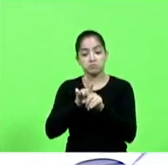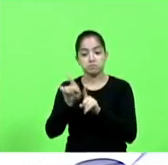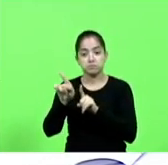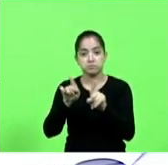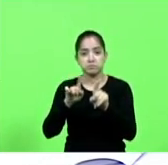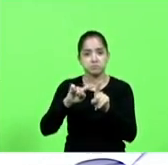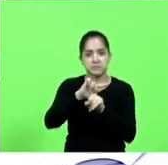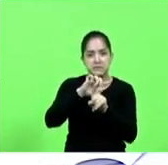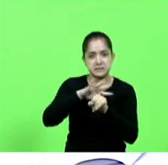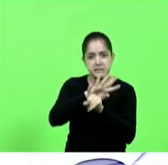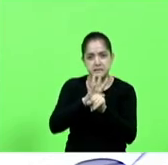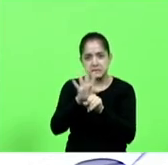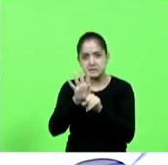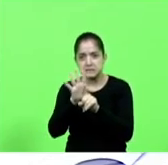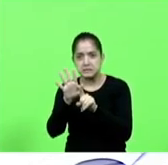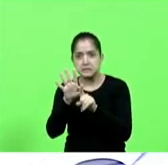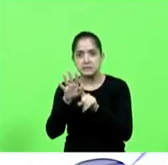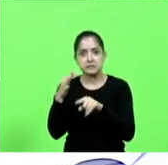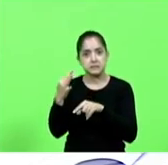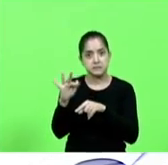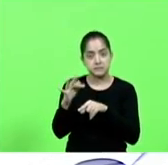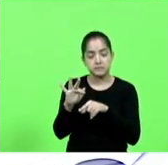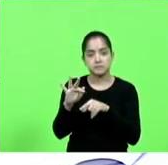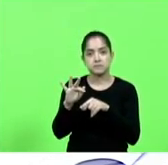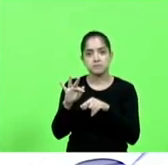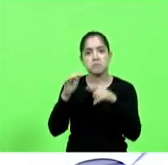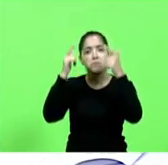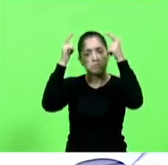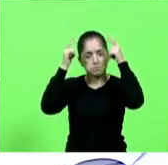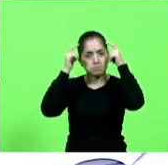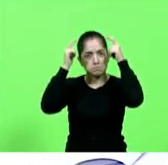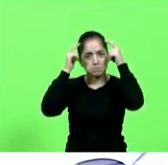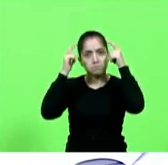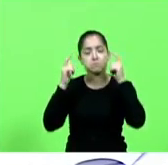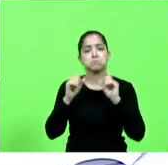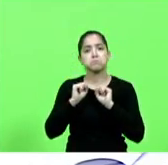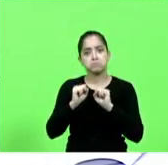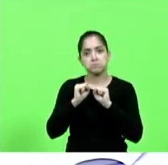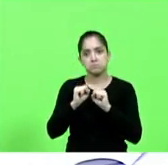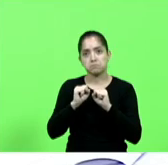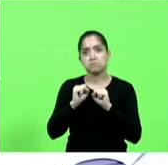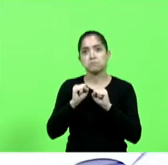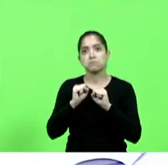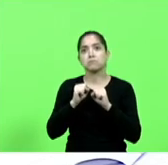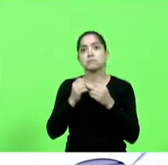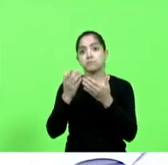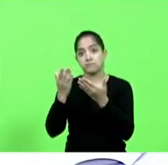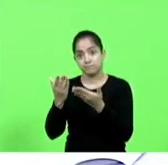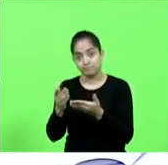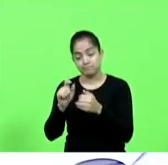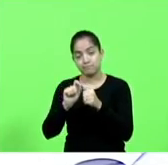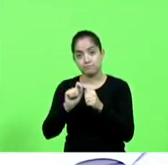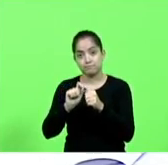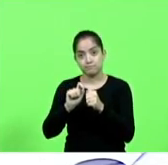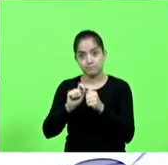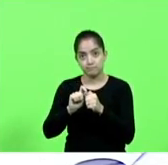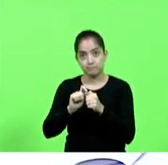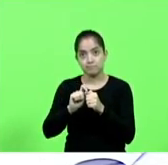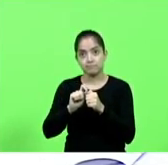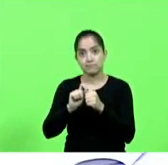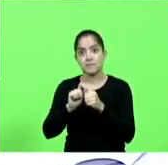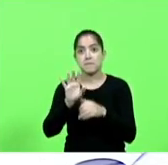que vai ferir vocês, mas ele disse, não, mas reina sobre nós, assim fizeram quando deixaram esse homem, quando a parte